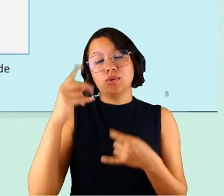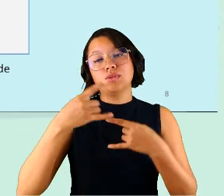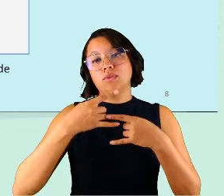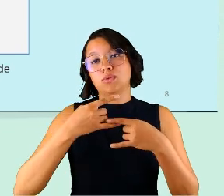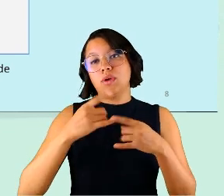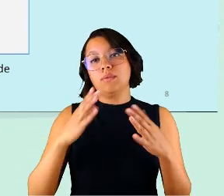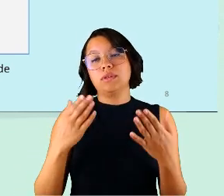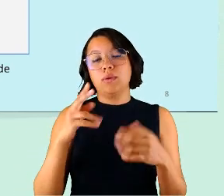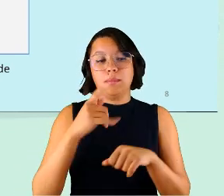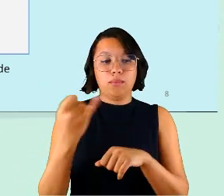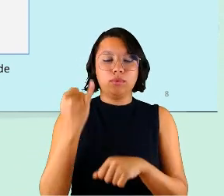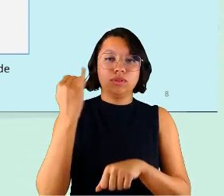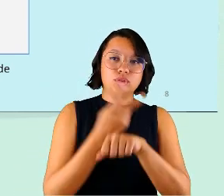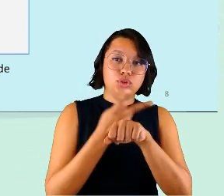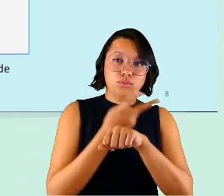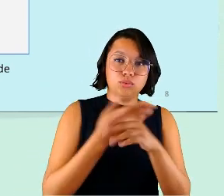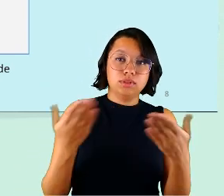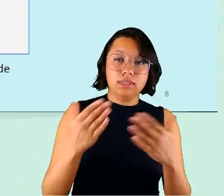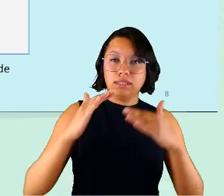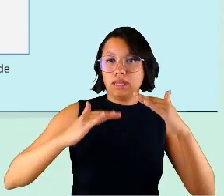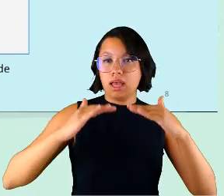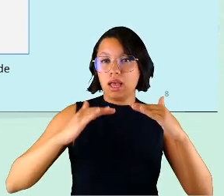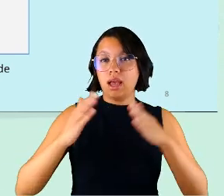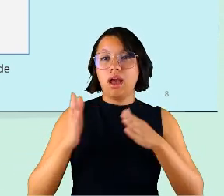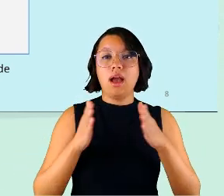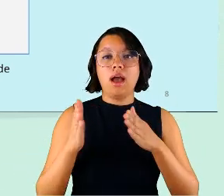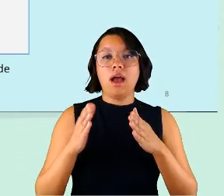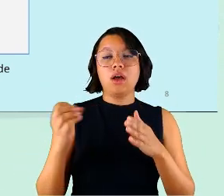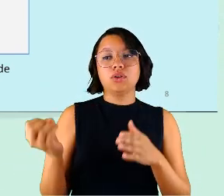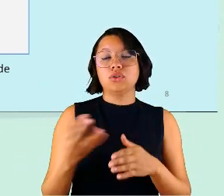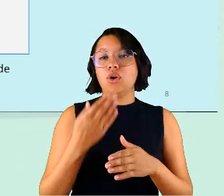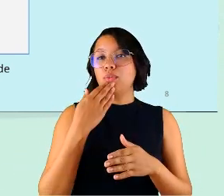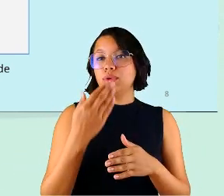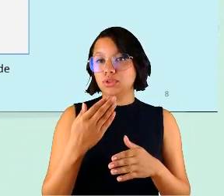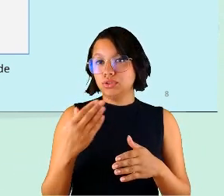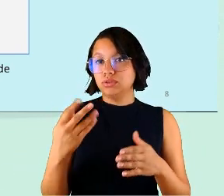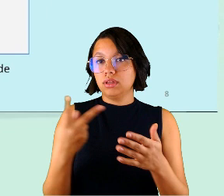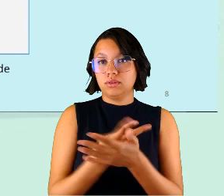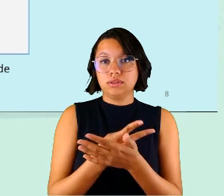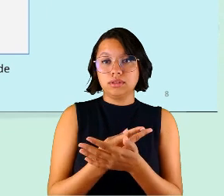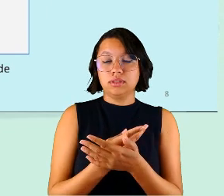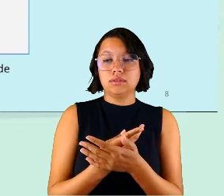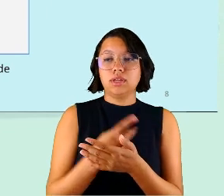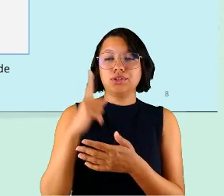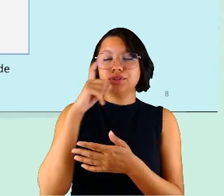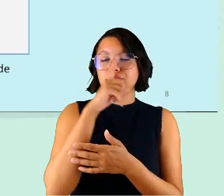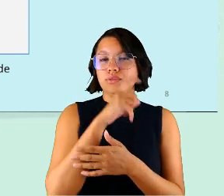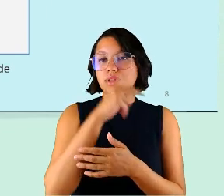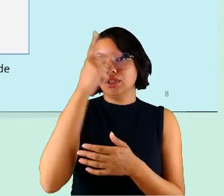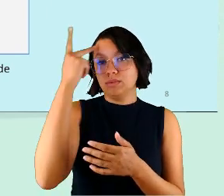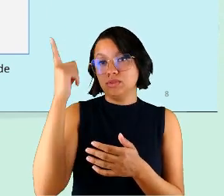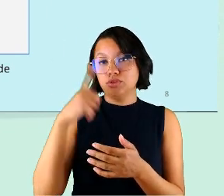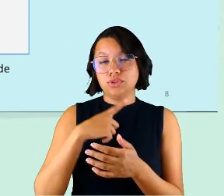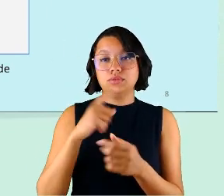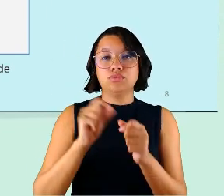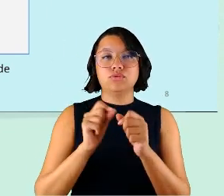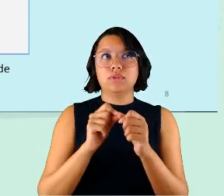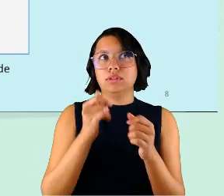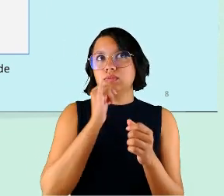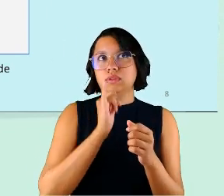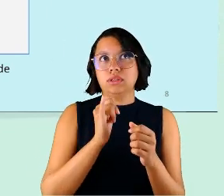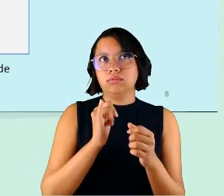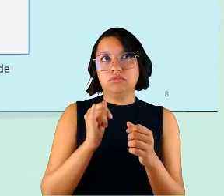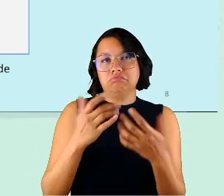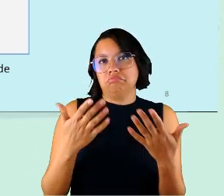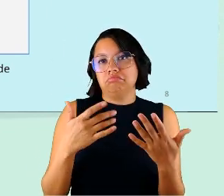a importância de busca desse equilíbrio entre as novas demandas que surgiram e a dificuldade que as pessoas tinham de fazer por